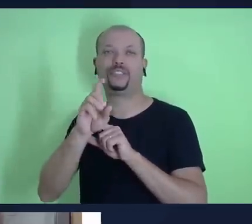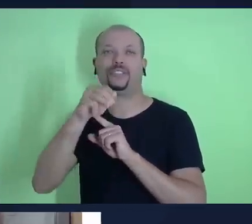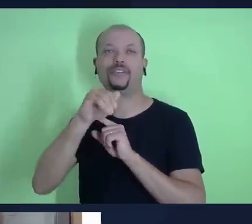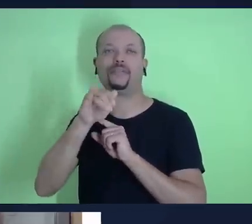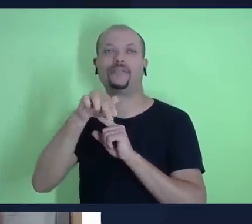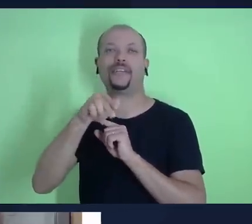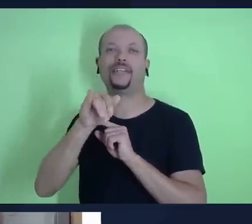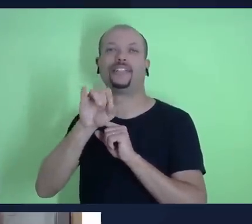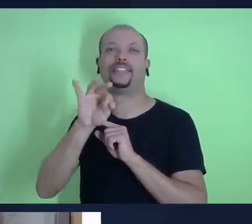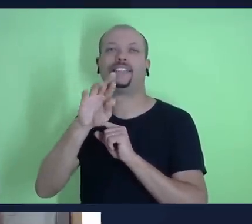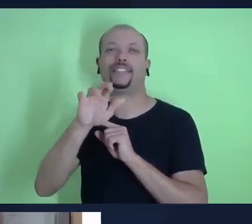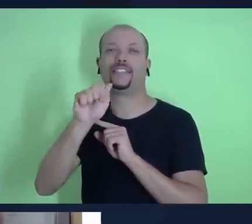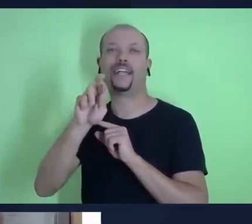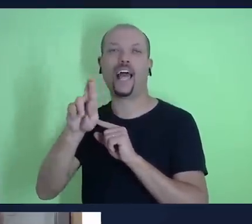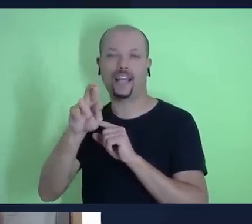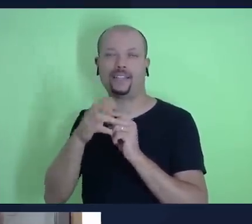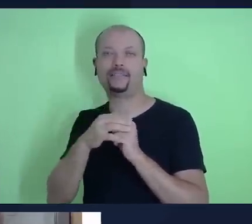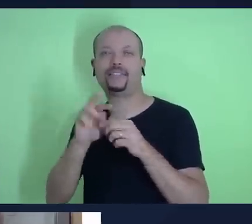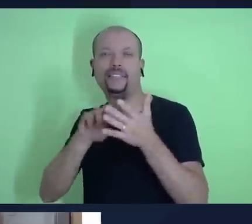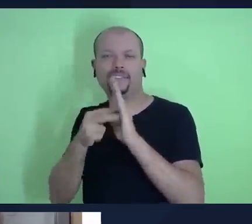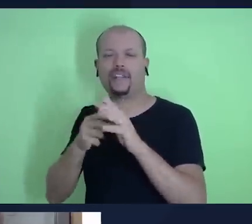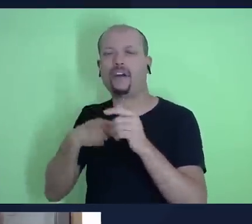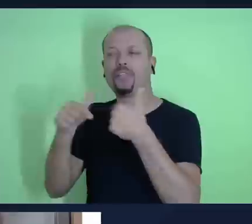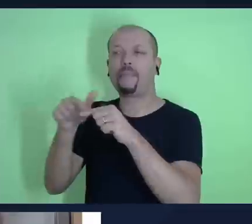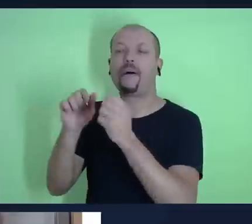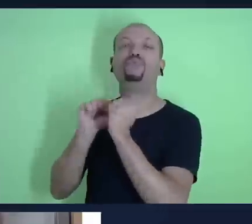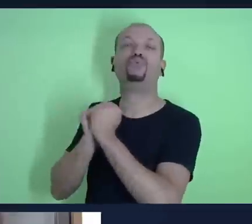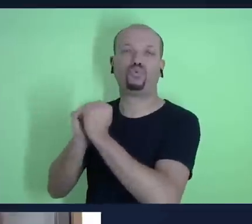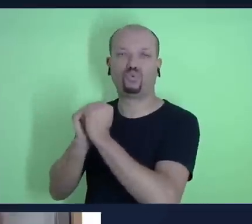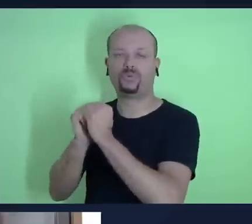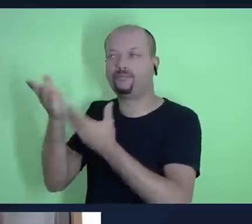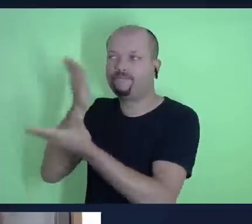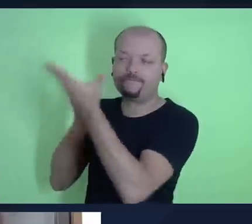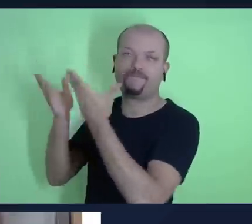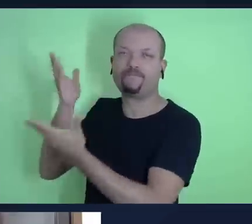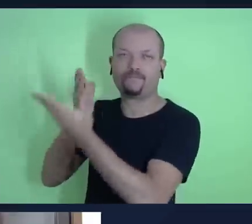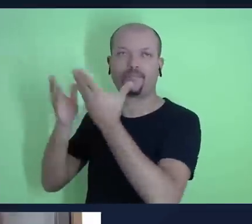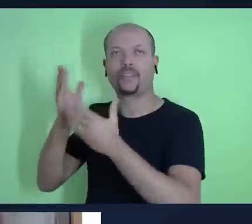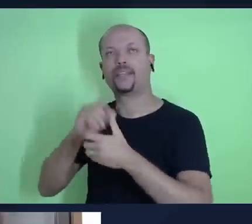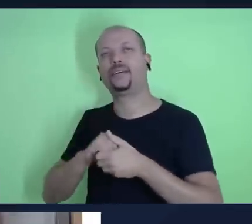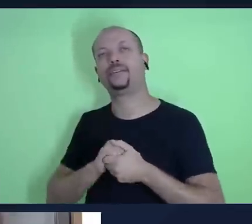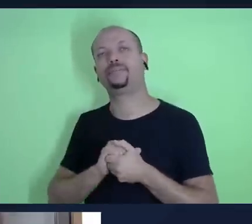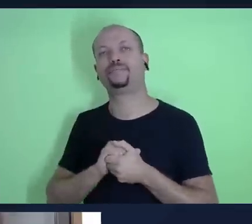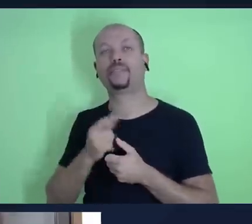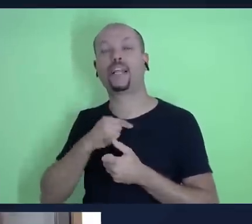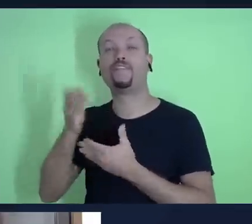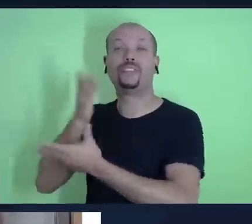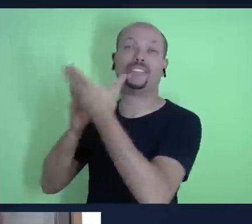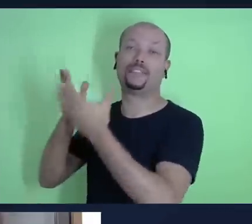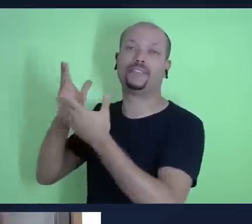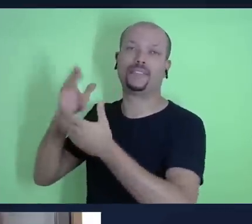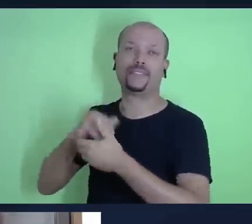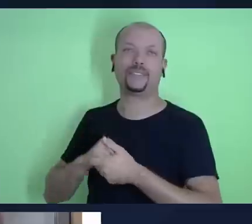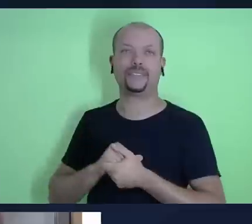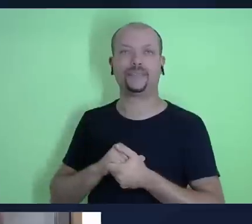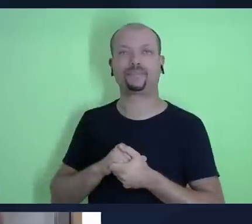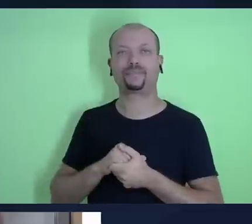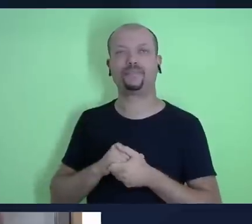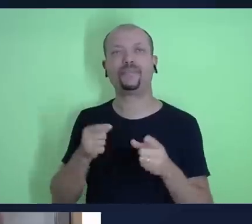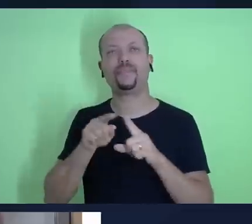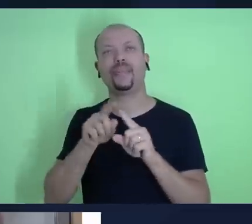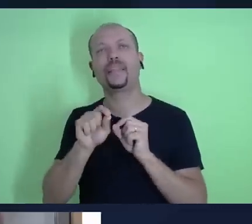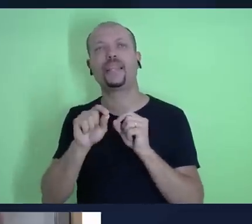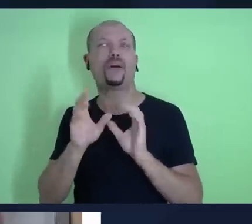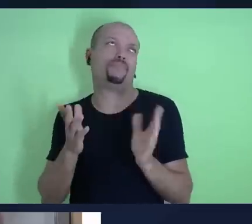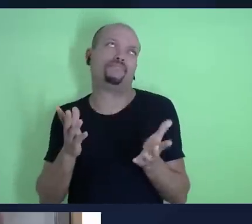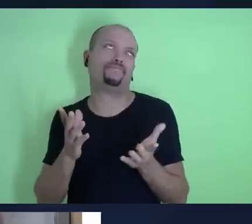eu vou trabalhar junto eu vou servir a uma autoridade superior isso é perfeitamente